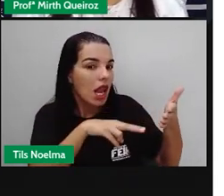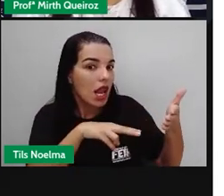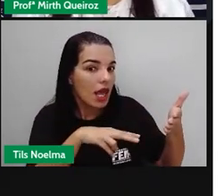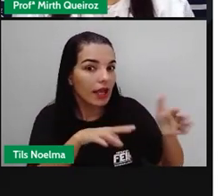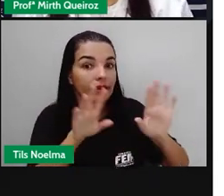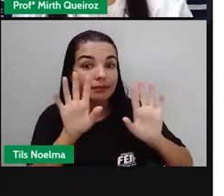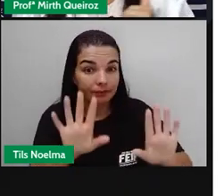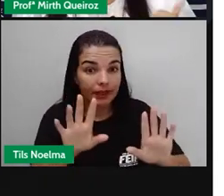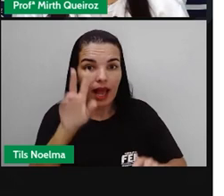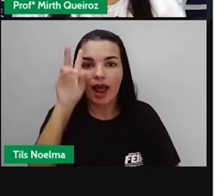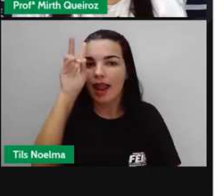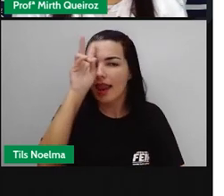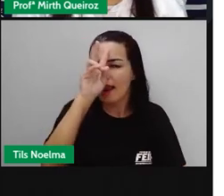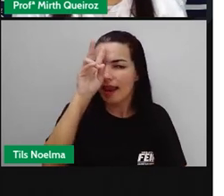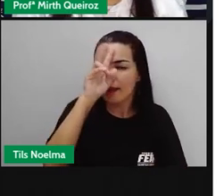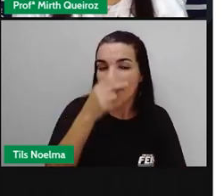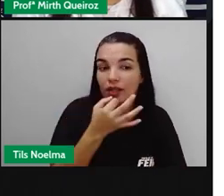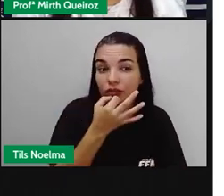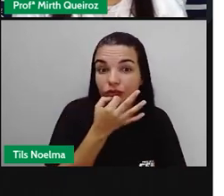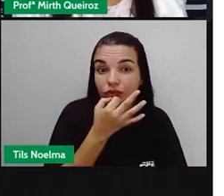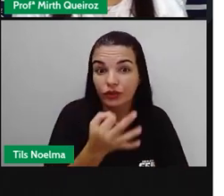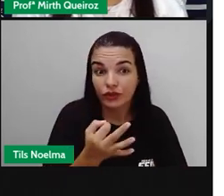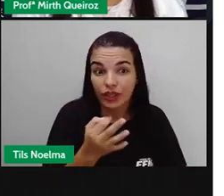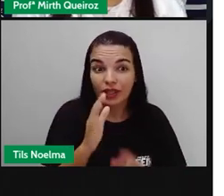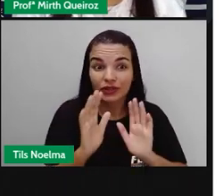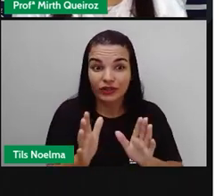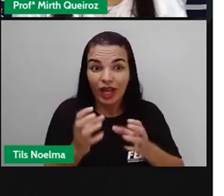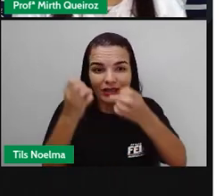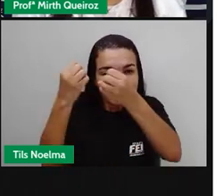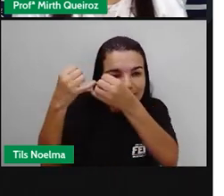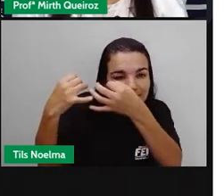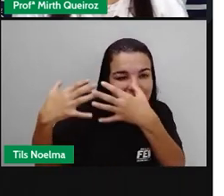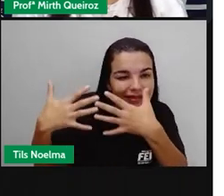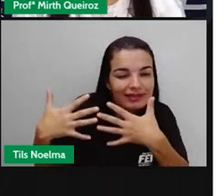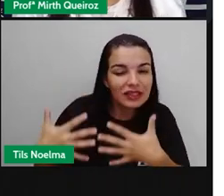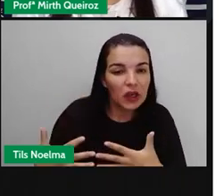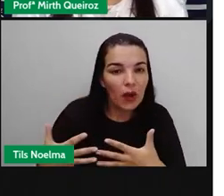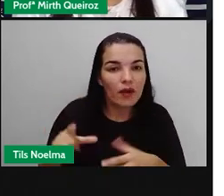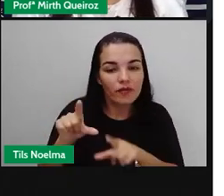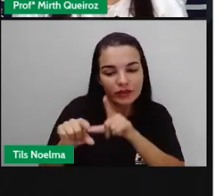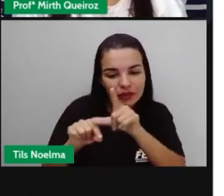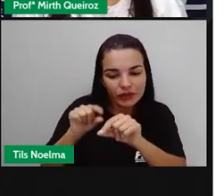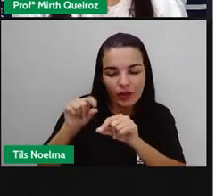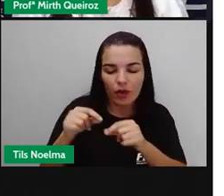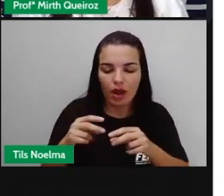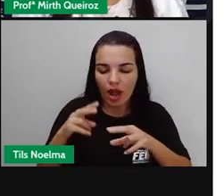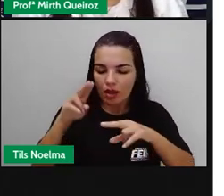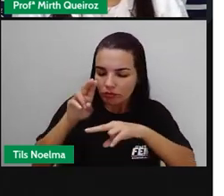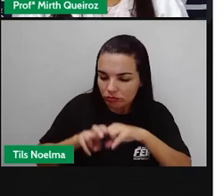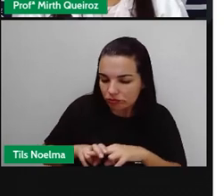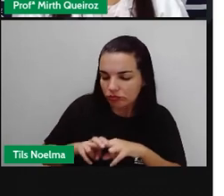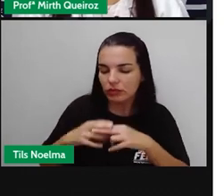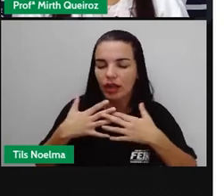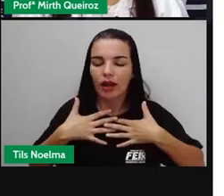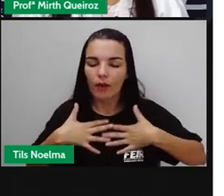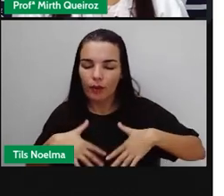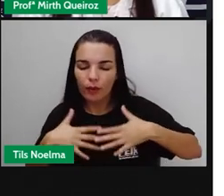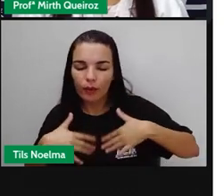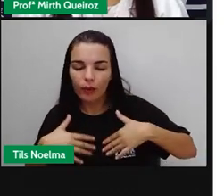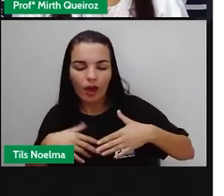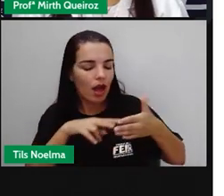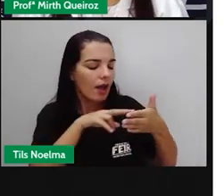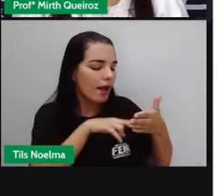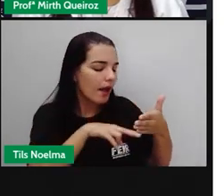das dicas que nós demos a vocês no início da leitura, né? E escolha aí um lugar tranquilo para